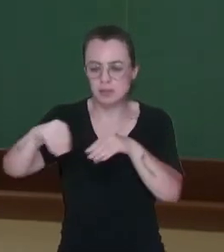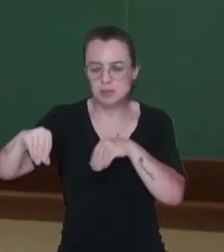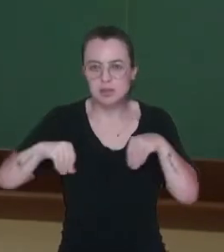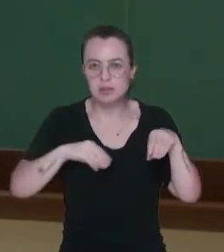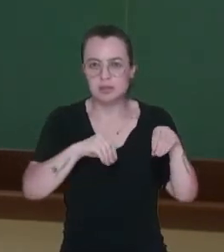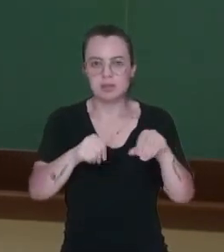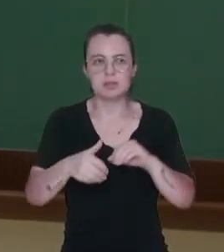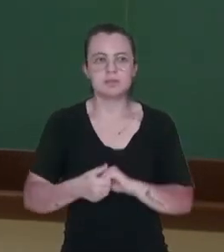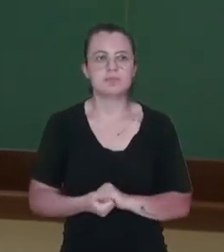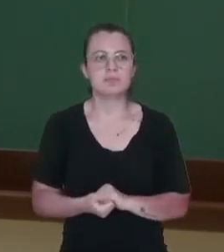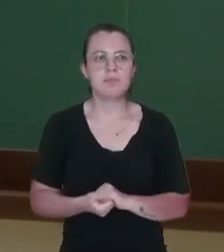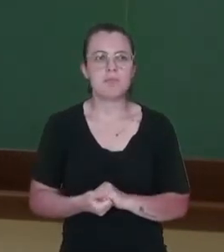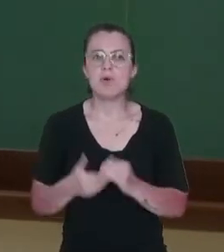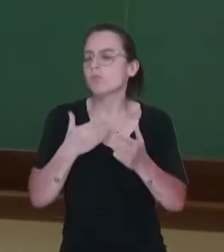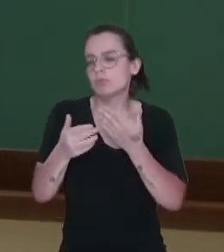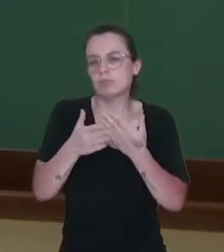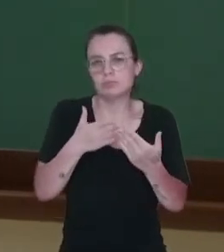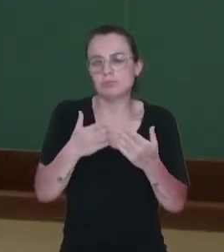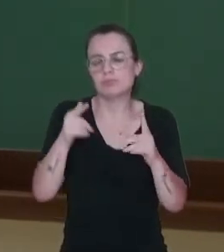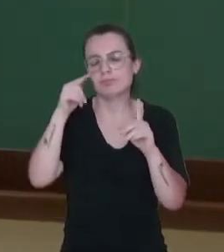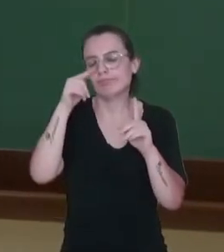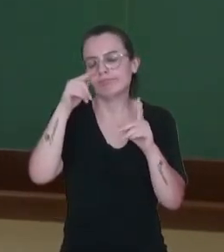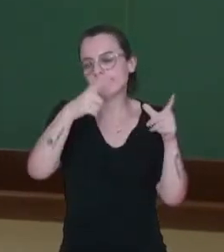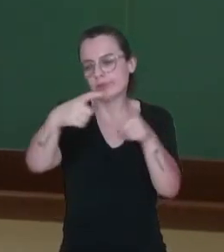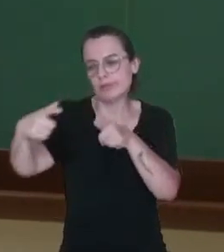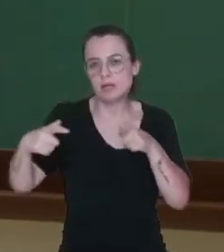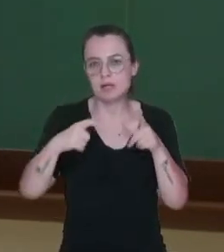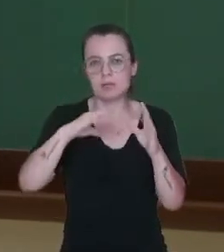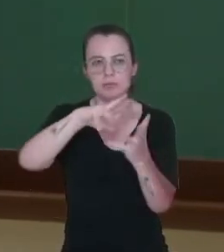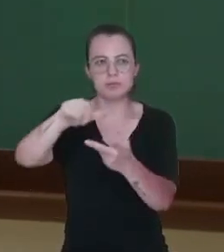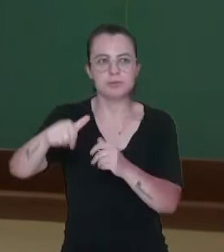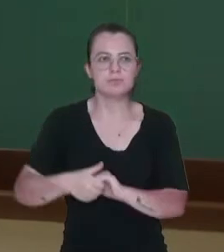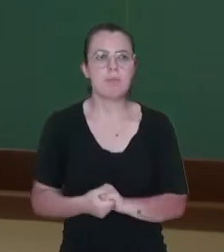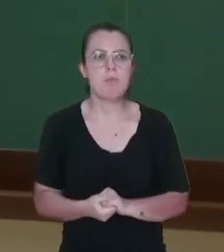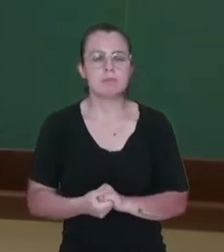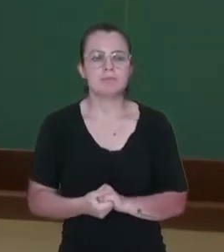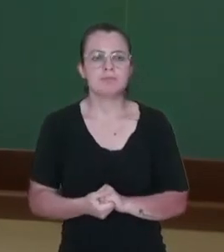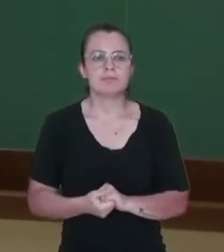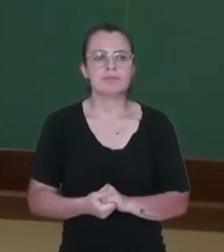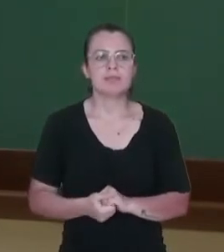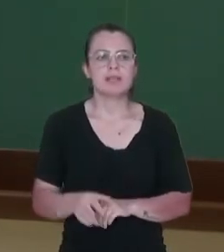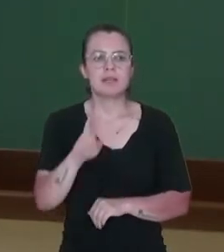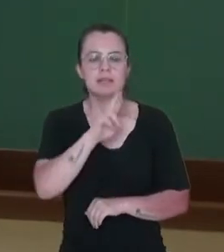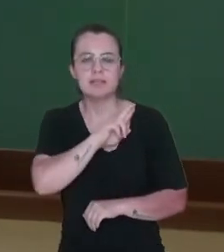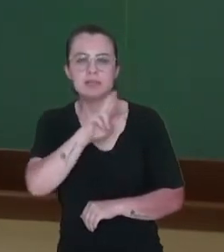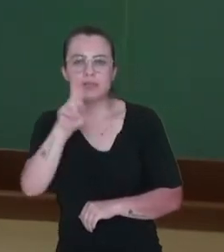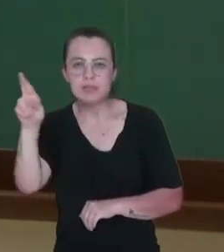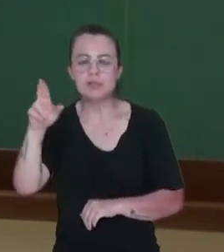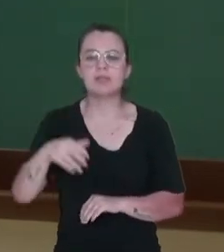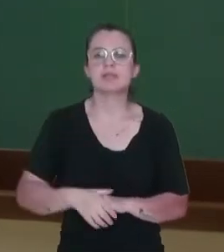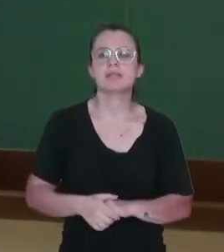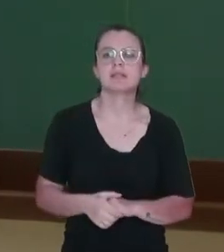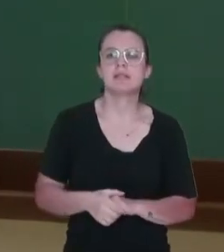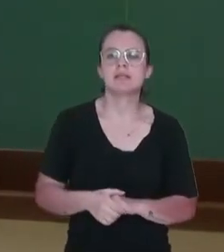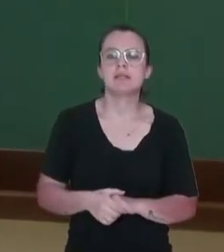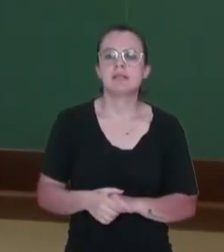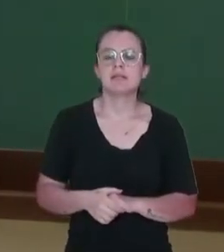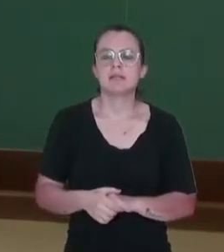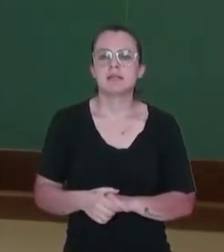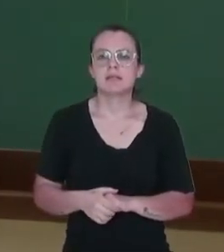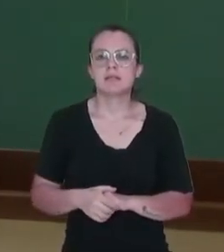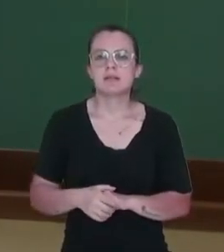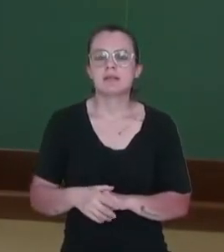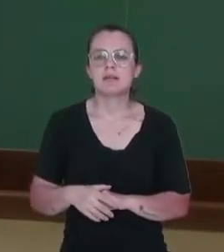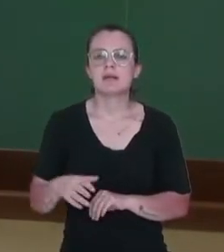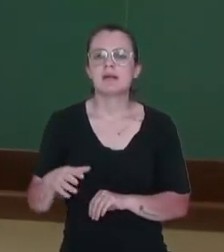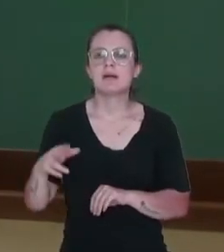qualquer uma parte do mundo, né? Critérios culturais também. Religiões, etnias. Quais são as etnias, né?